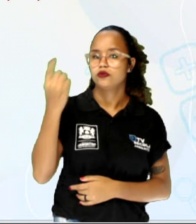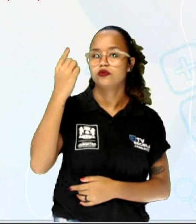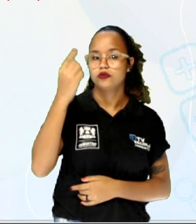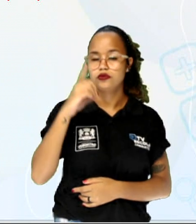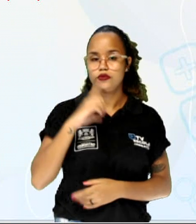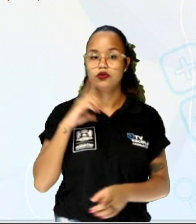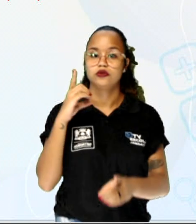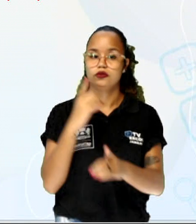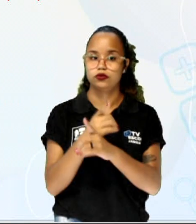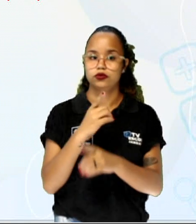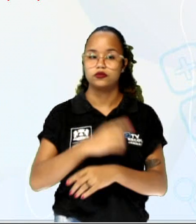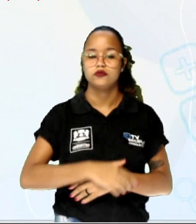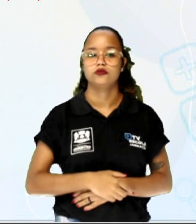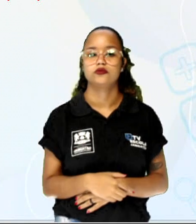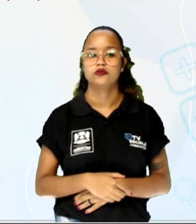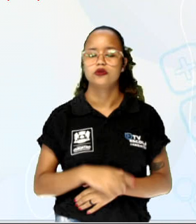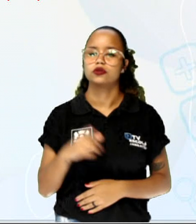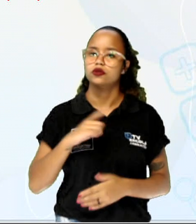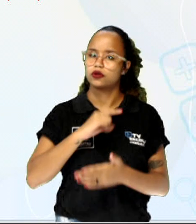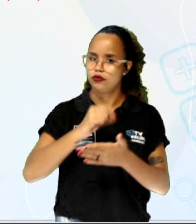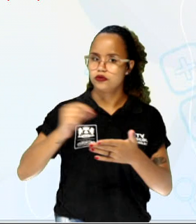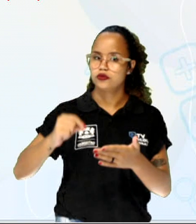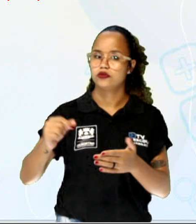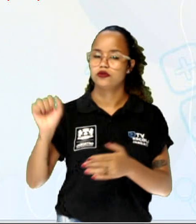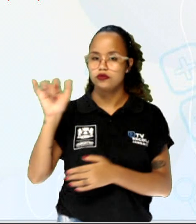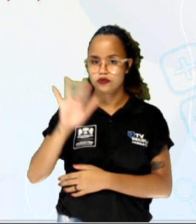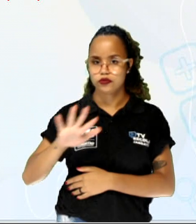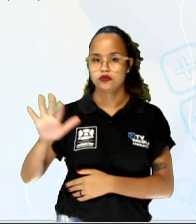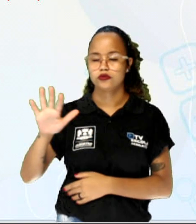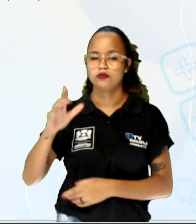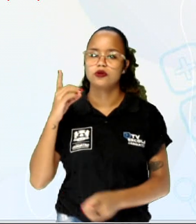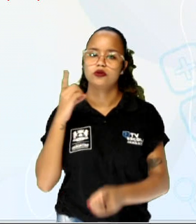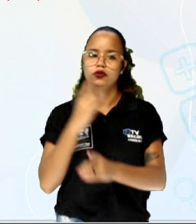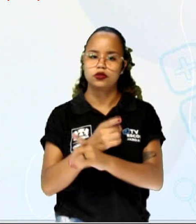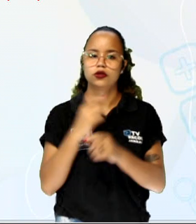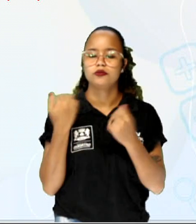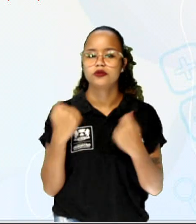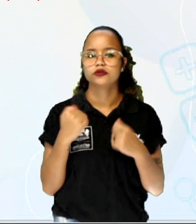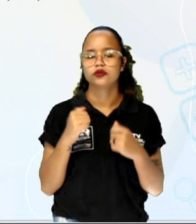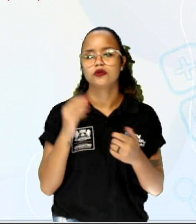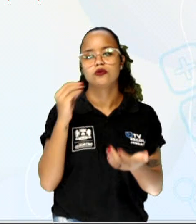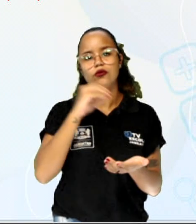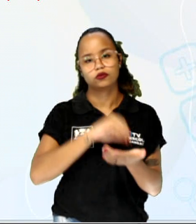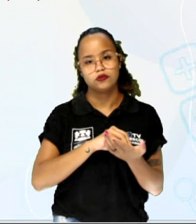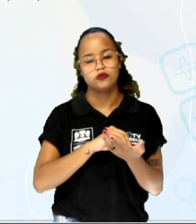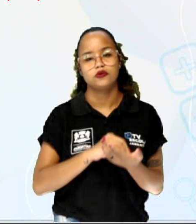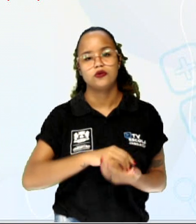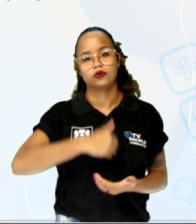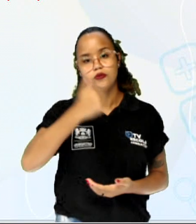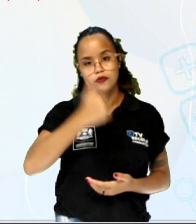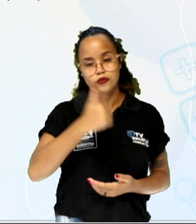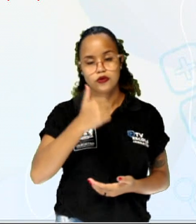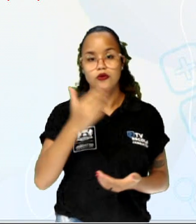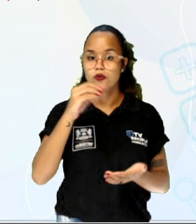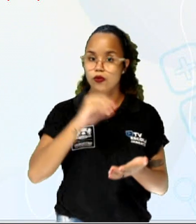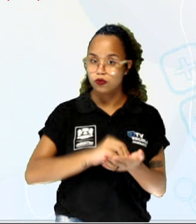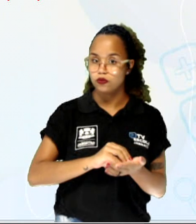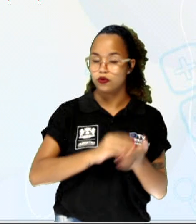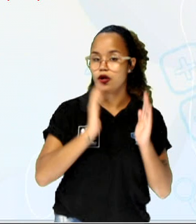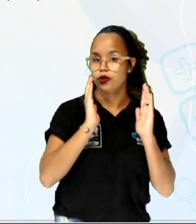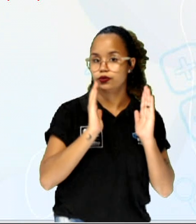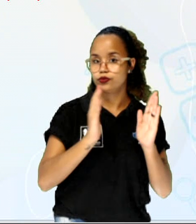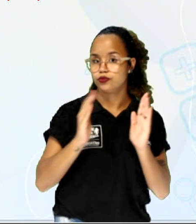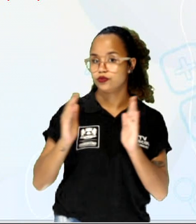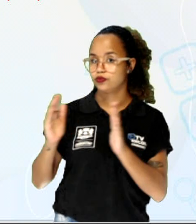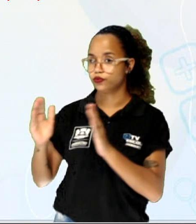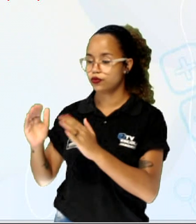encontrados, tá certo? Que é o que está escrito aí nesse slide. Para encontrar a mediana é essencial que o primeiro passo seja colocar os dados em ordem